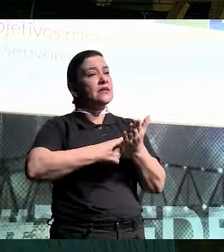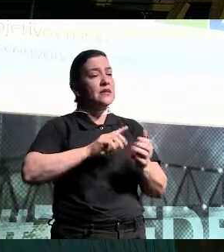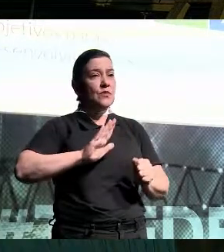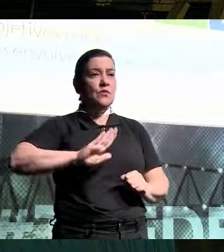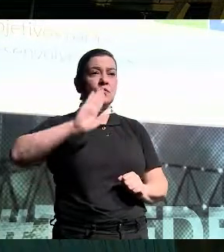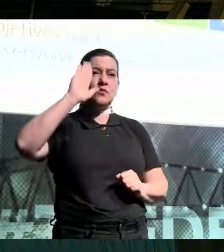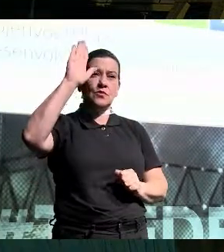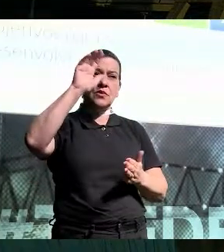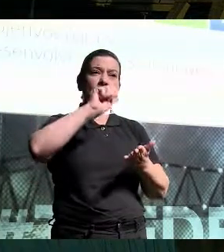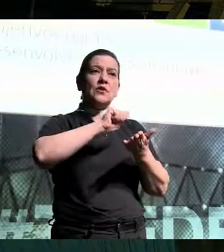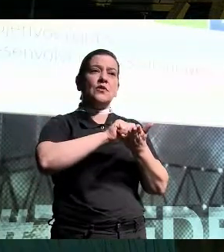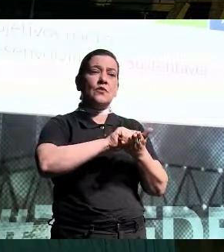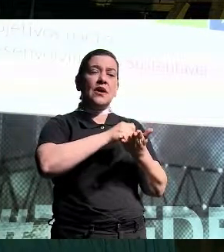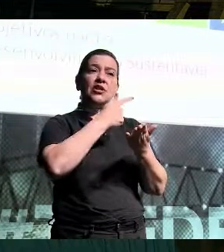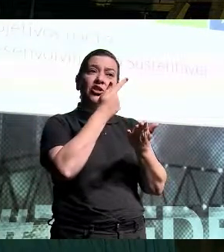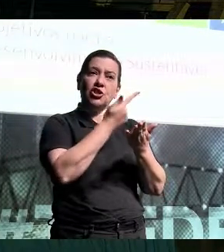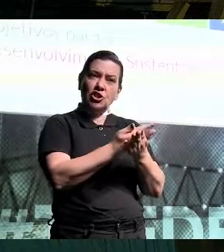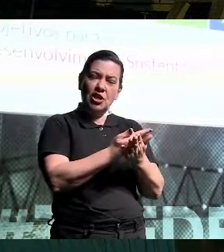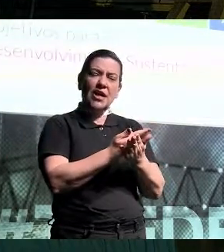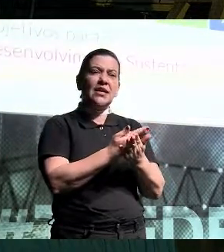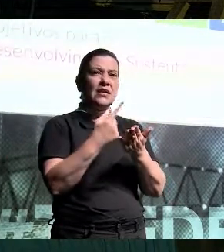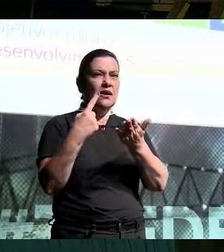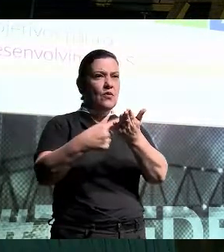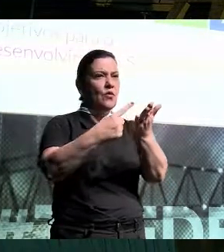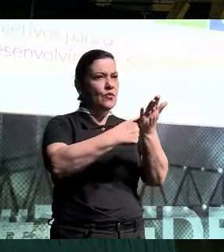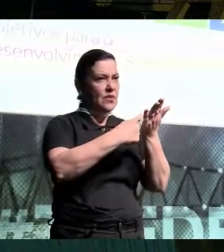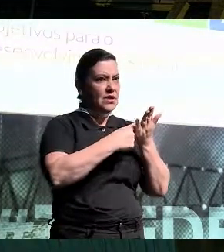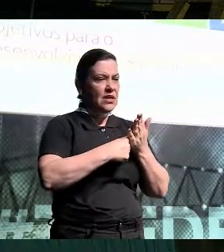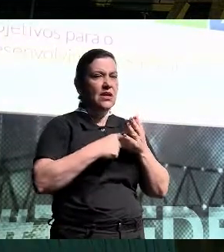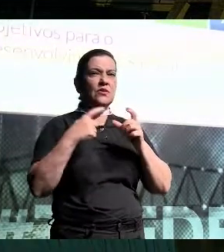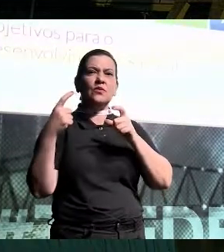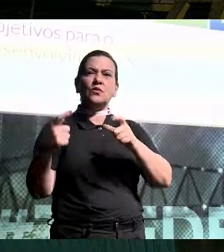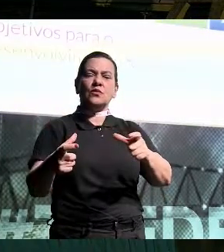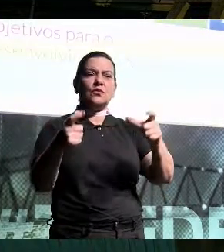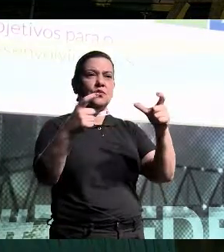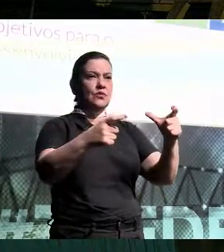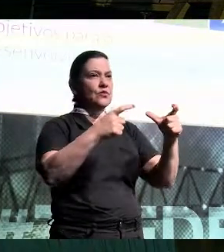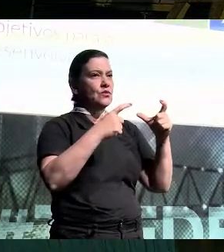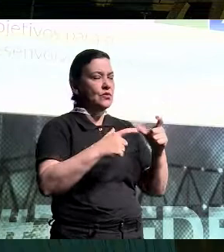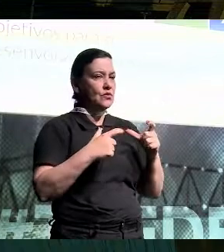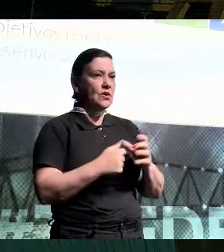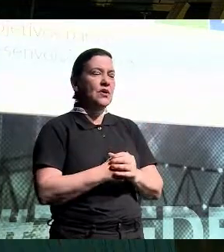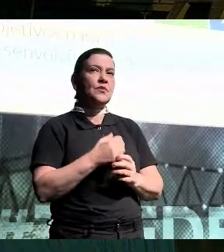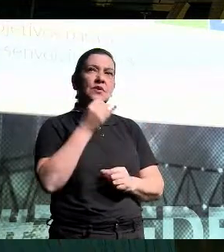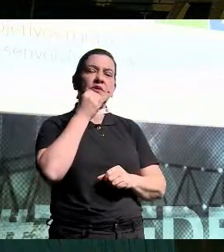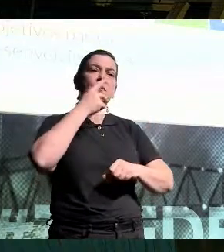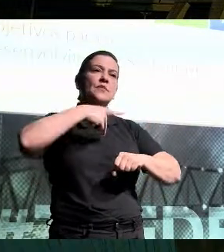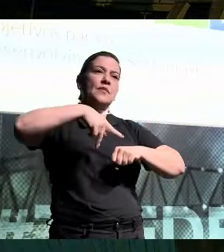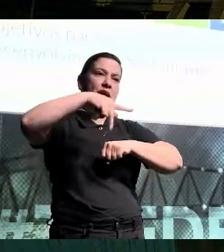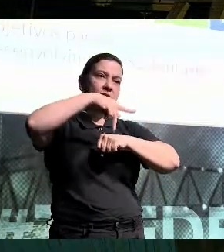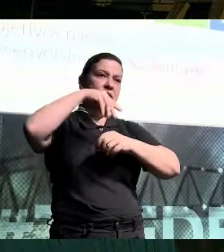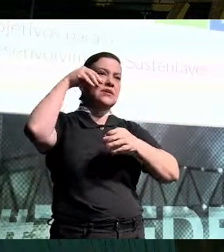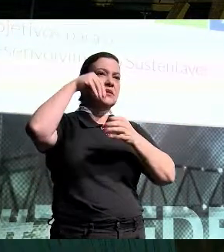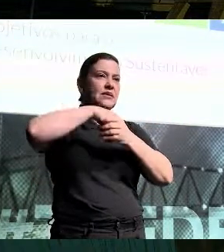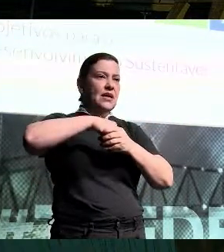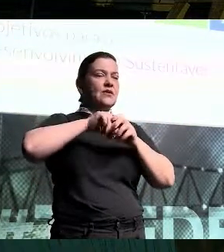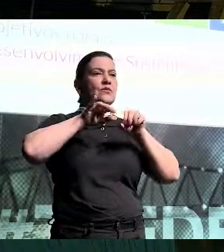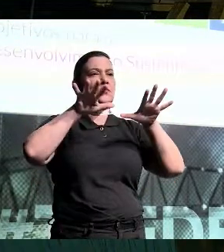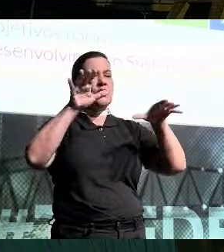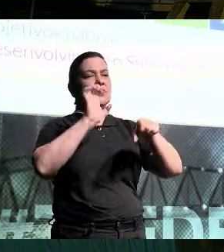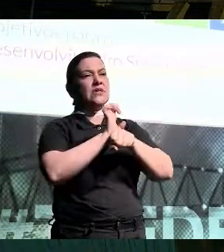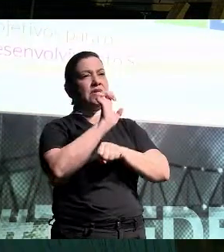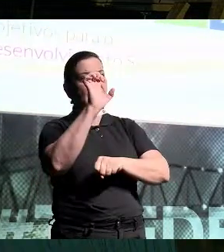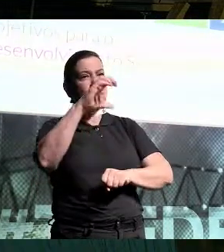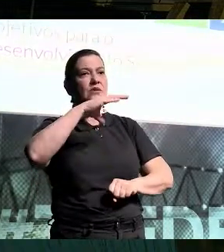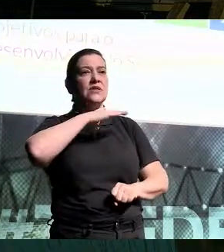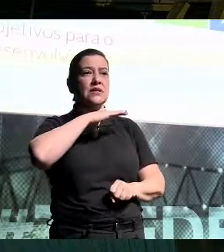numa agenda mais macro, mas também ir descendo isso para a região, para a região, por exemplo, o país, dentro do país, para os estados, para